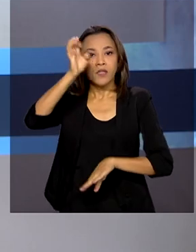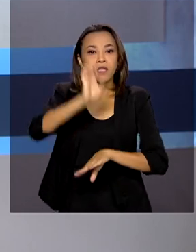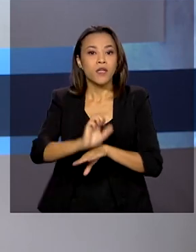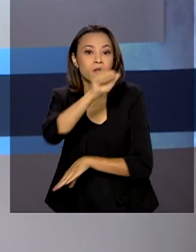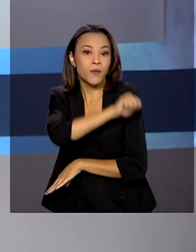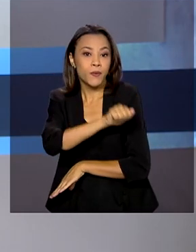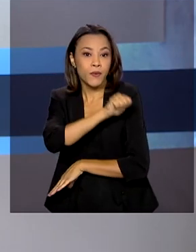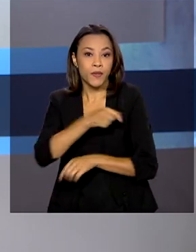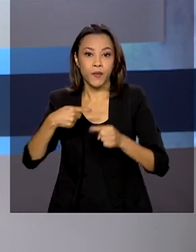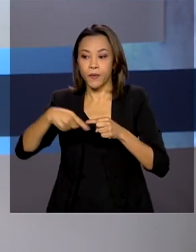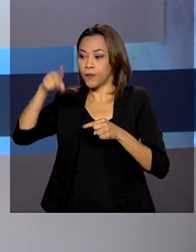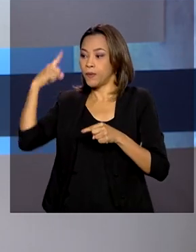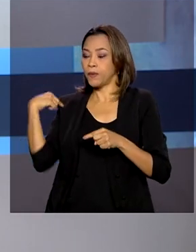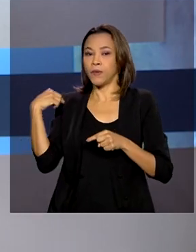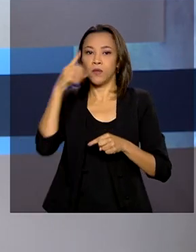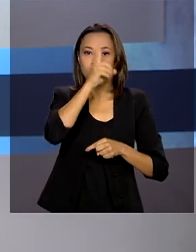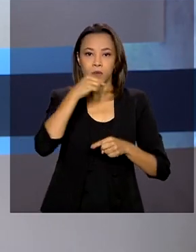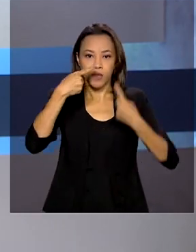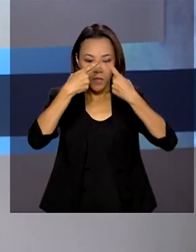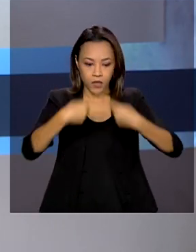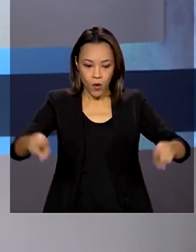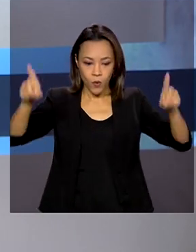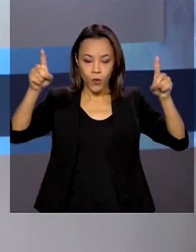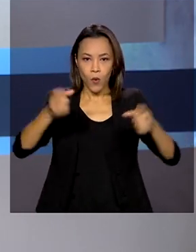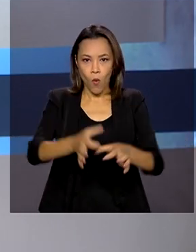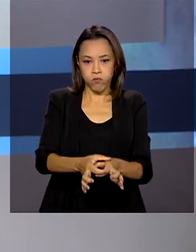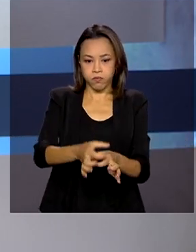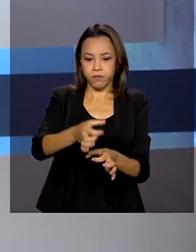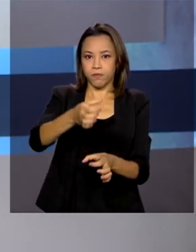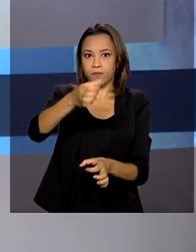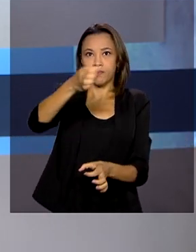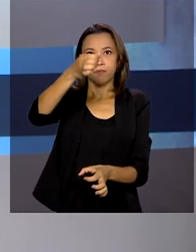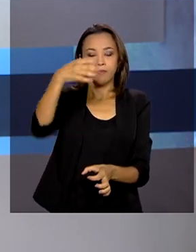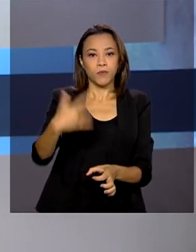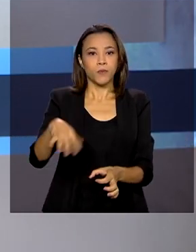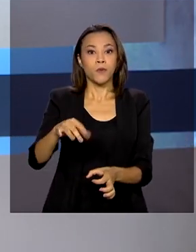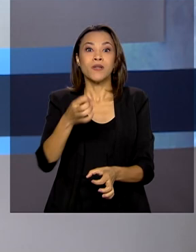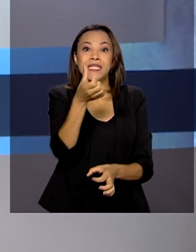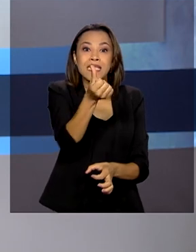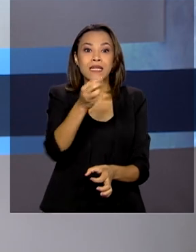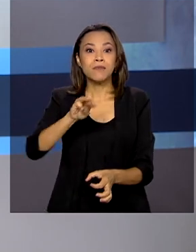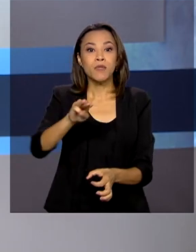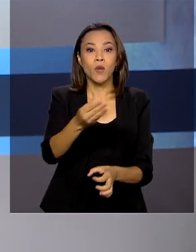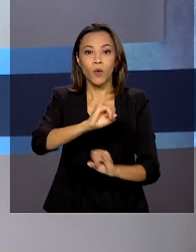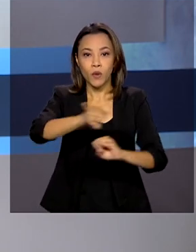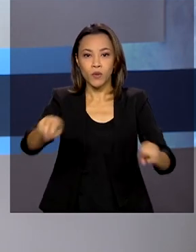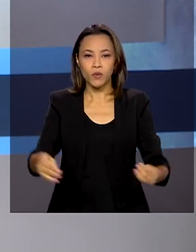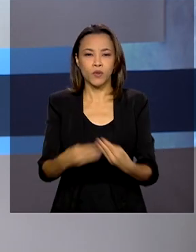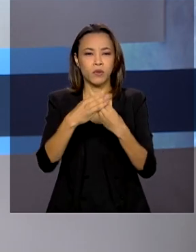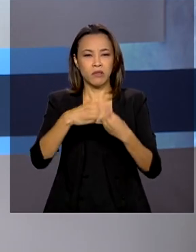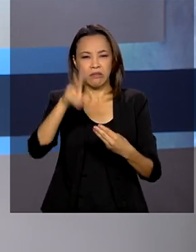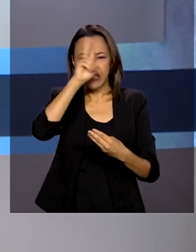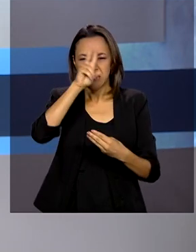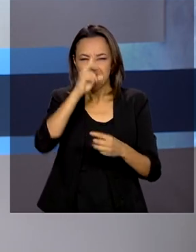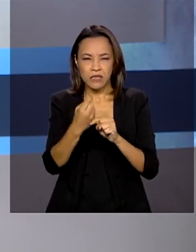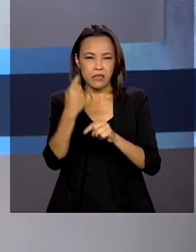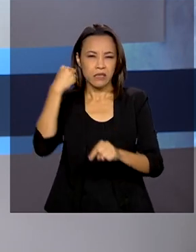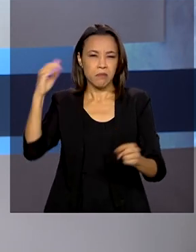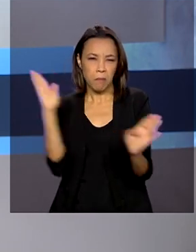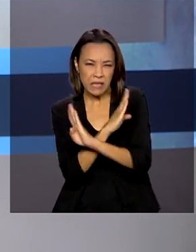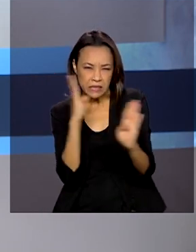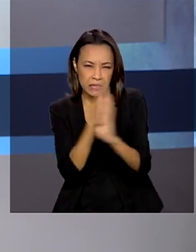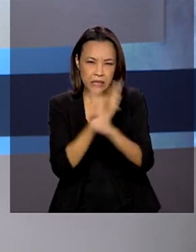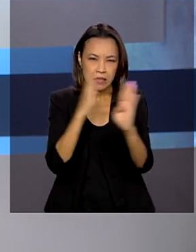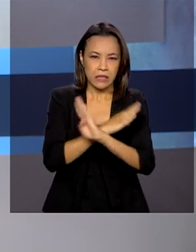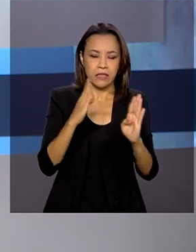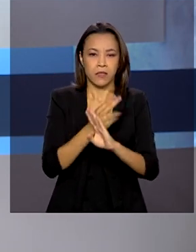inaugurou neste domingo um monumento em homenagem aos 6 milhões de judeus vítimas da perseguição nazista. A obra